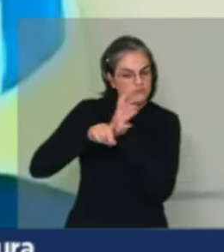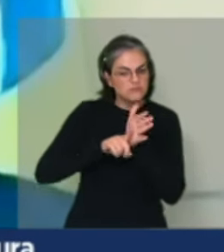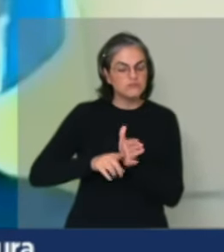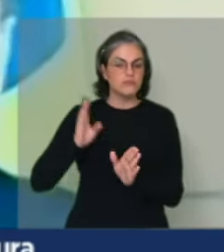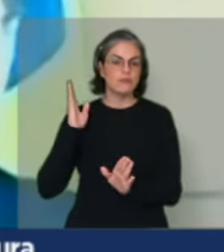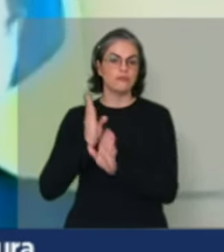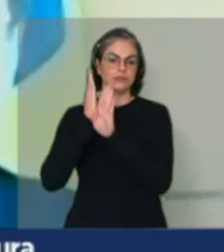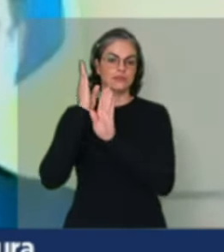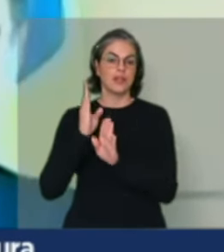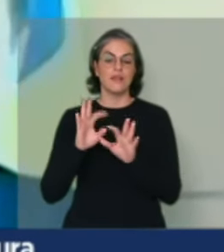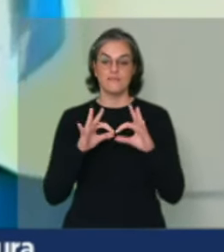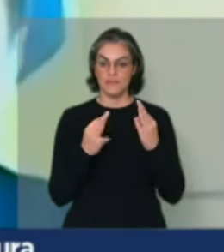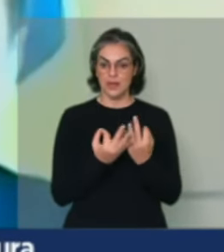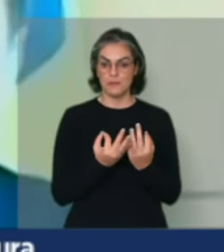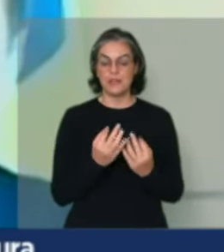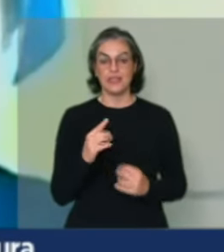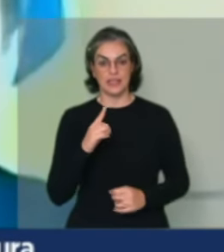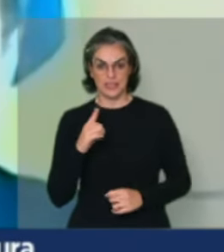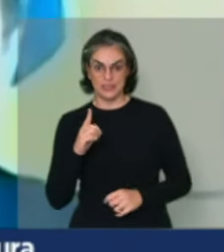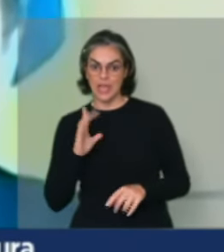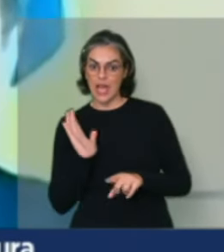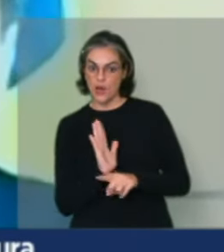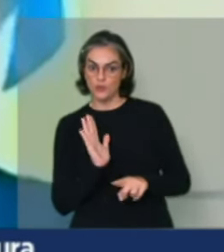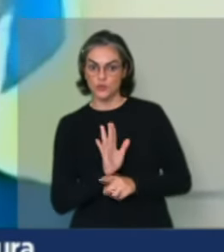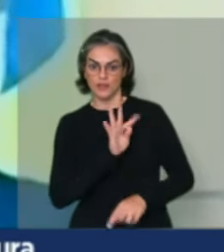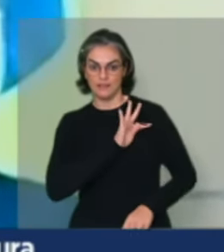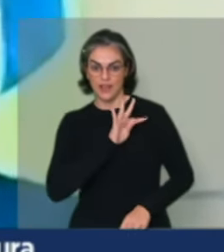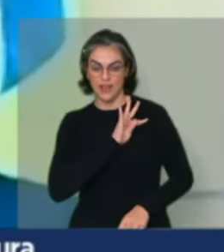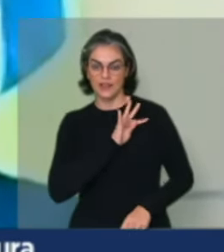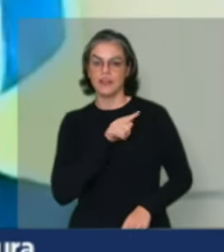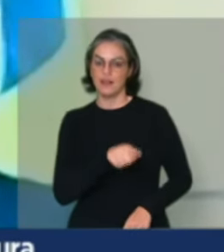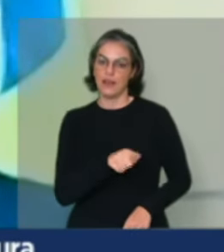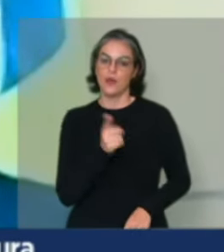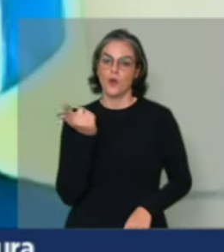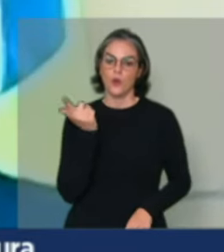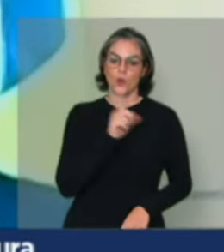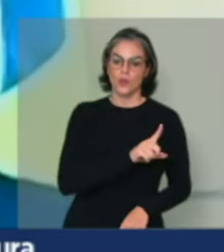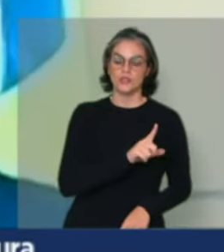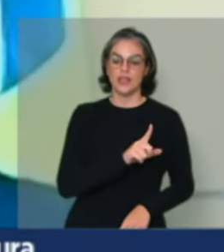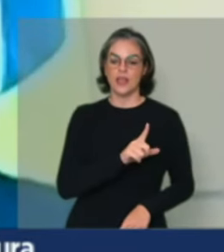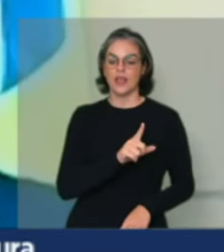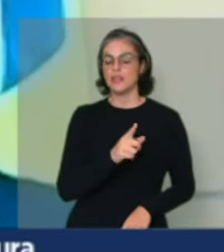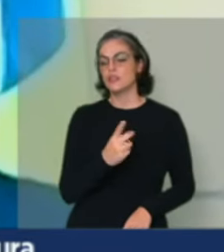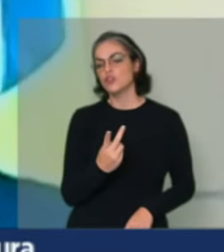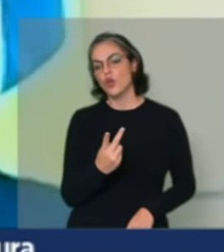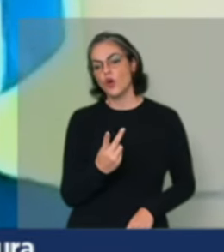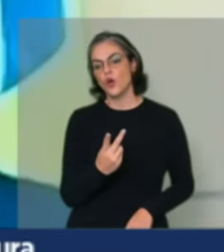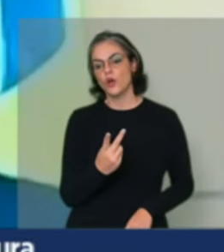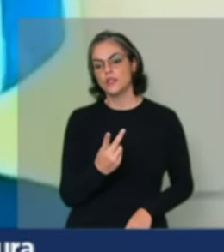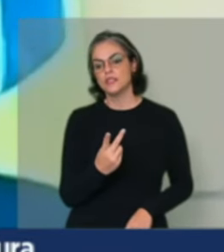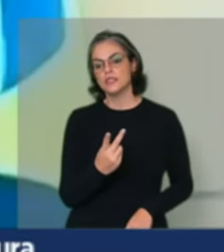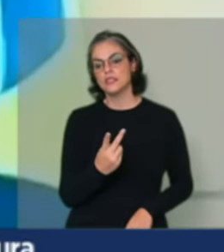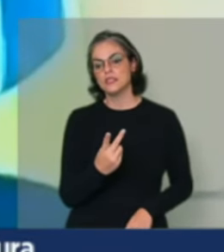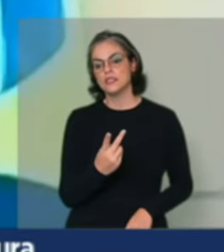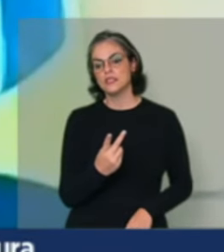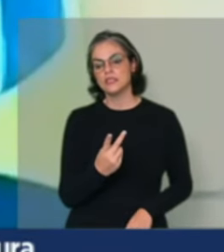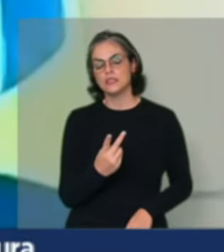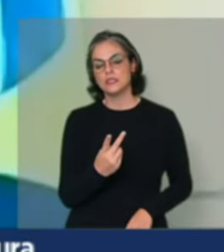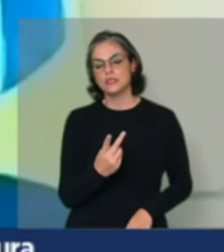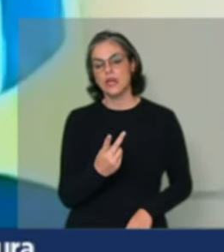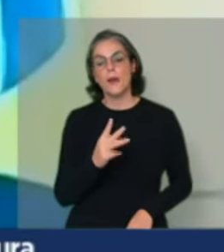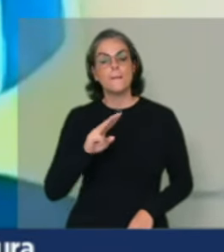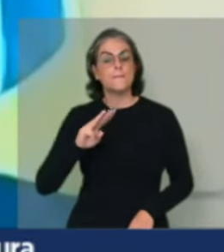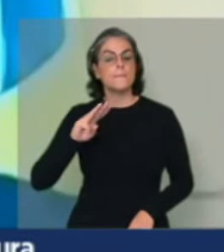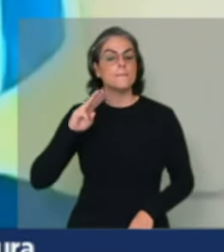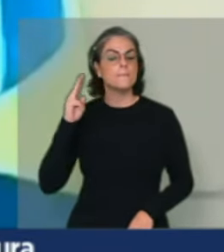têm assistência técnica, elas chegam a ter 2 milhões